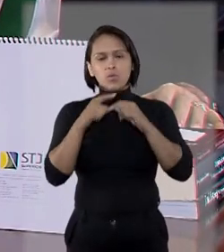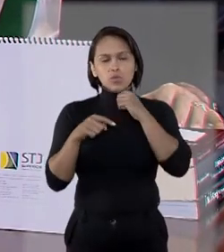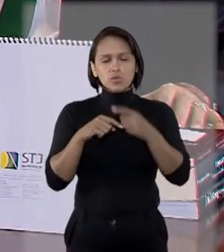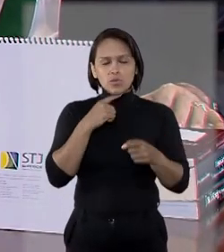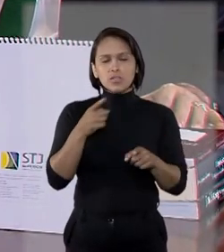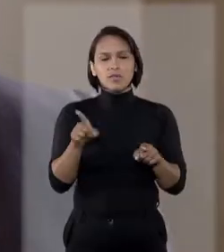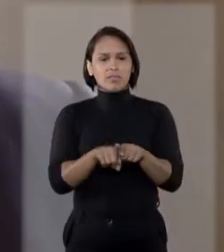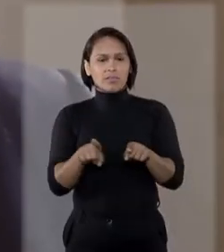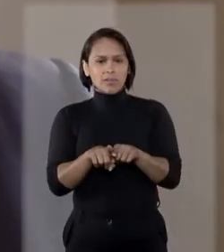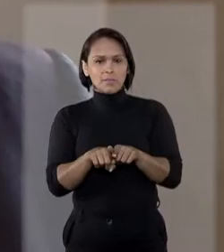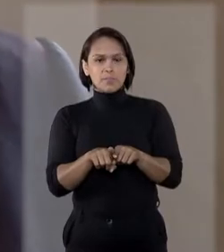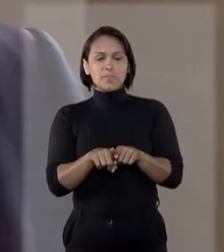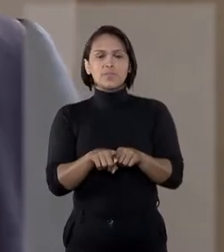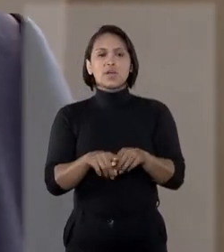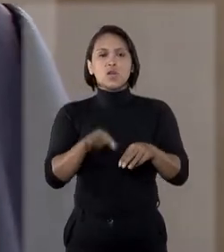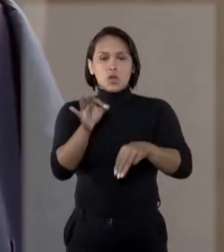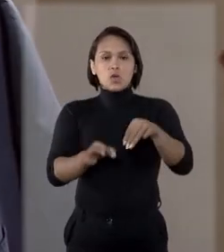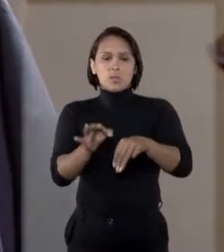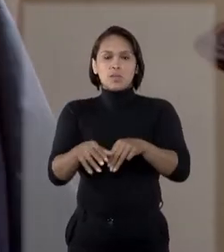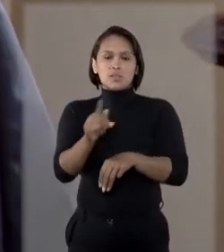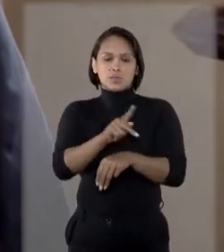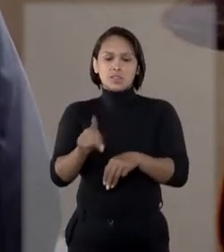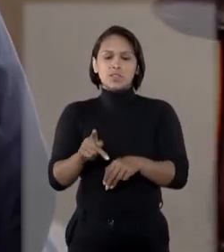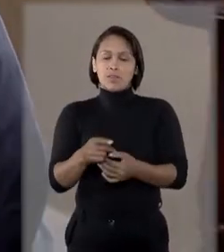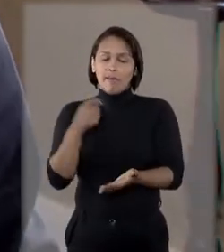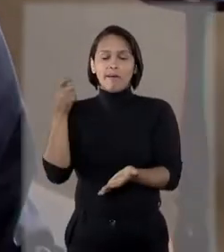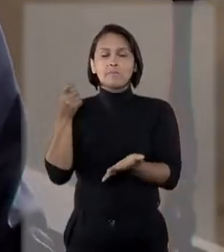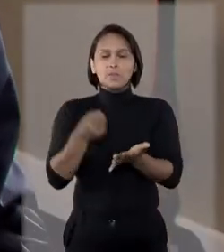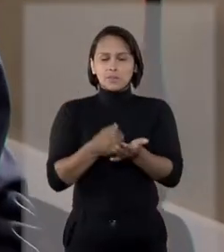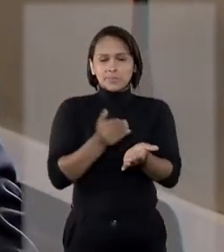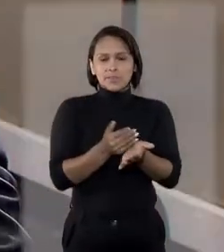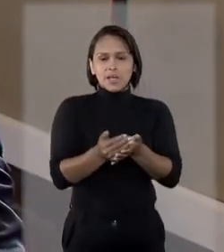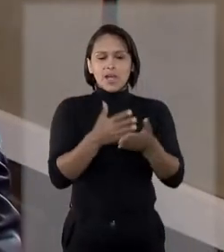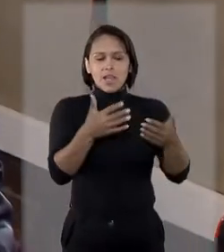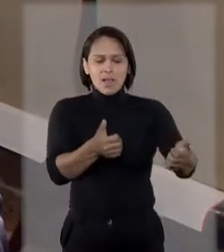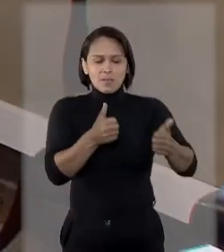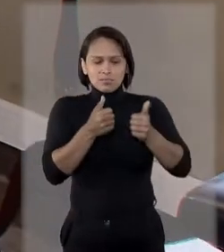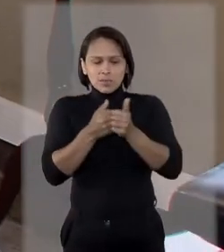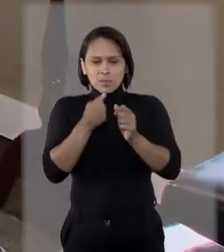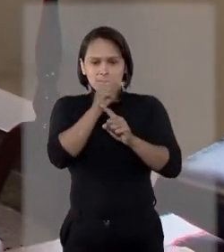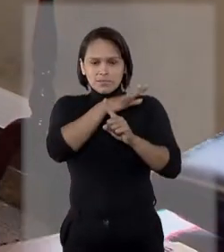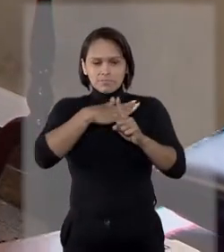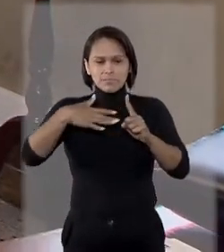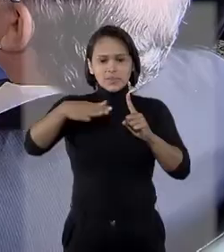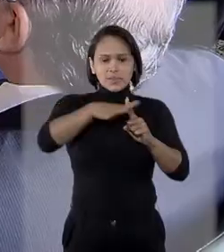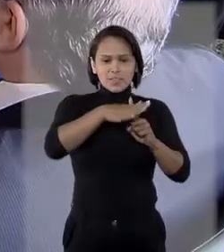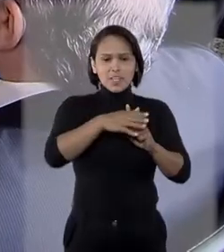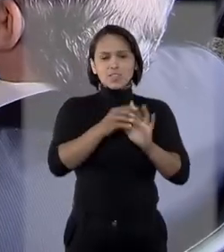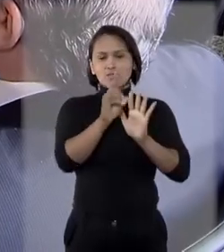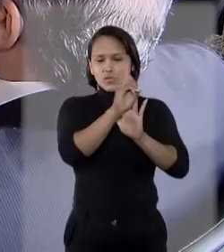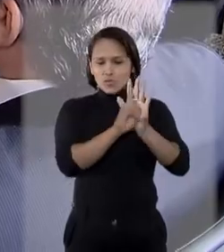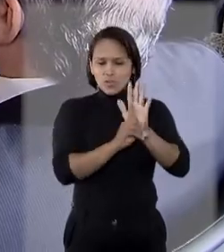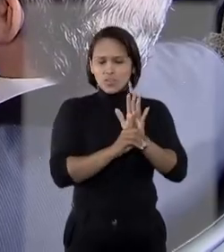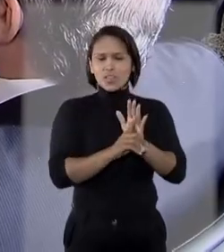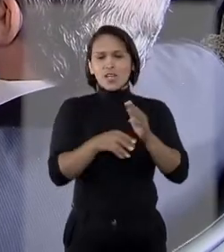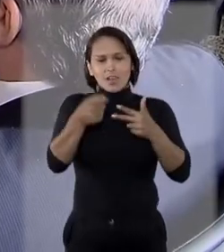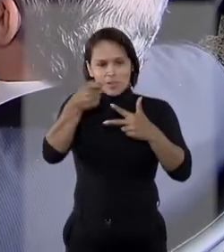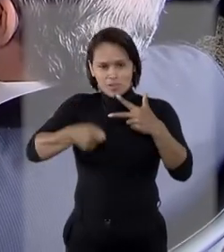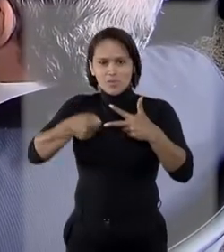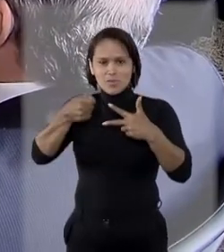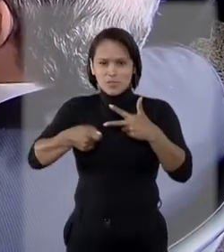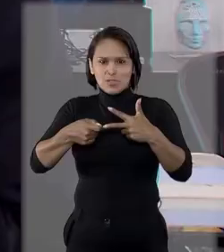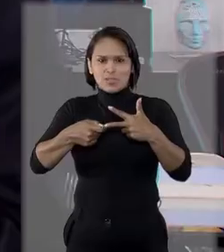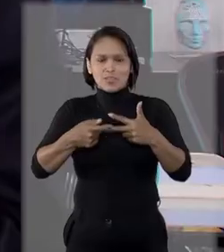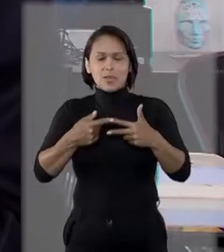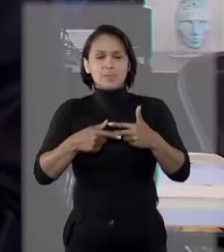tirar dúvidas. O ministro Humberto Martins aposta na iniciativa como uma forma de aproximar a sociedade dos seus direitos e do poder